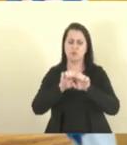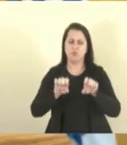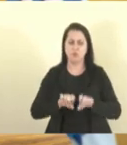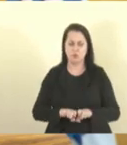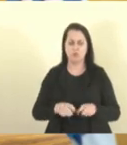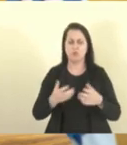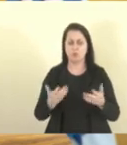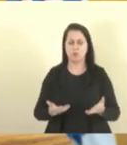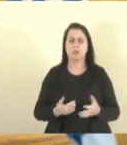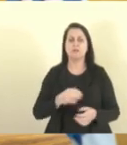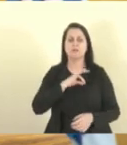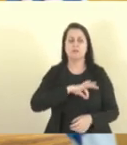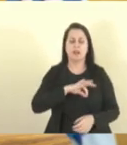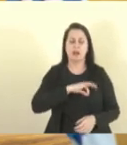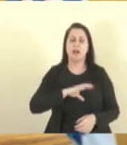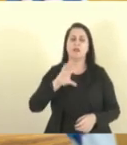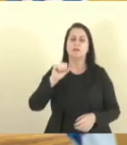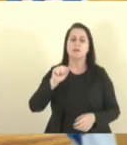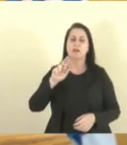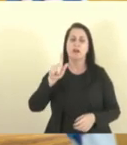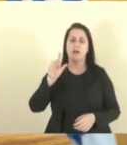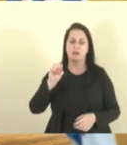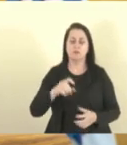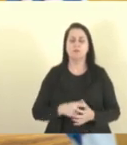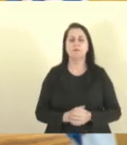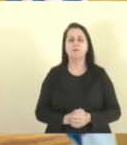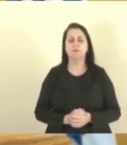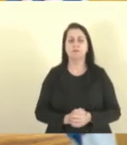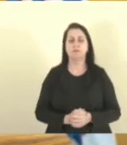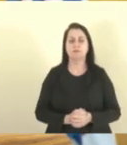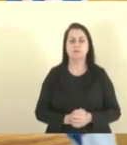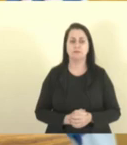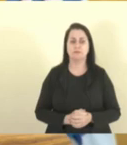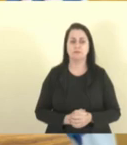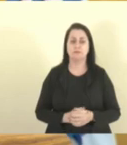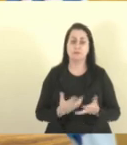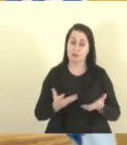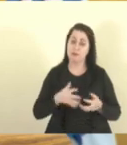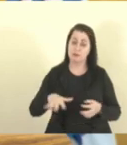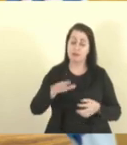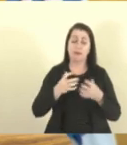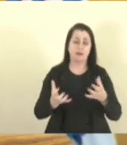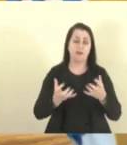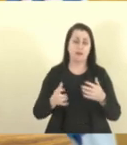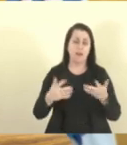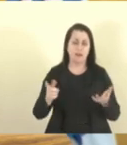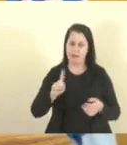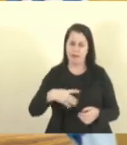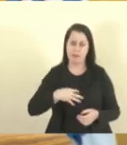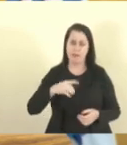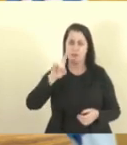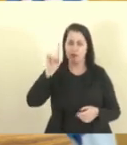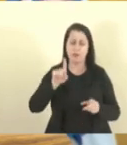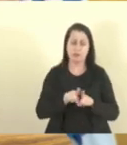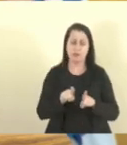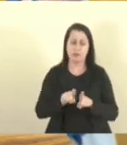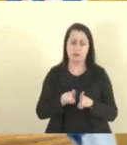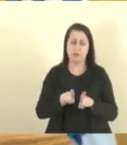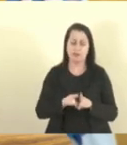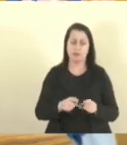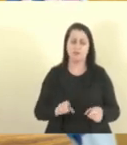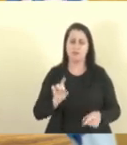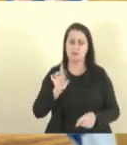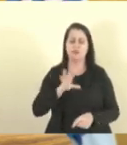reestruturação de cargos e salários, é isso que eles querem, também são um fim de Deus, só tem que o